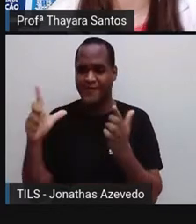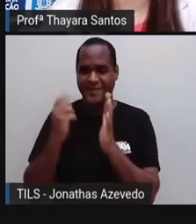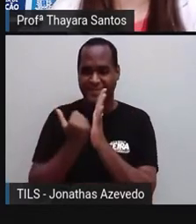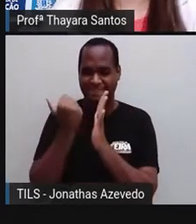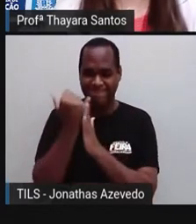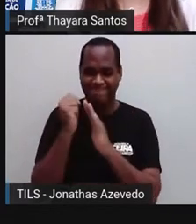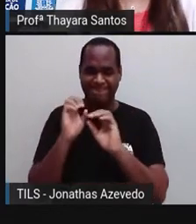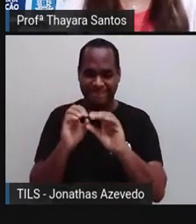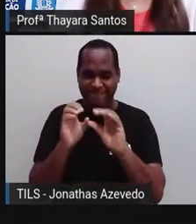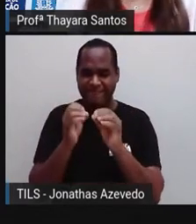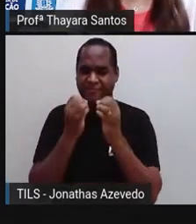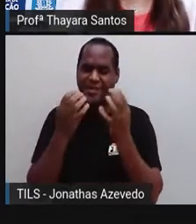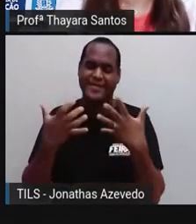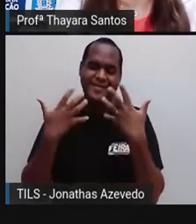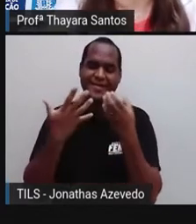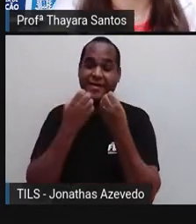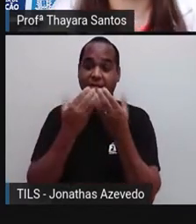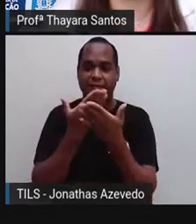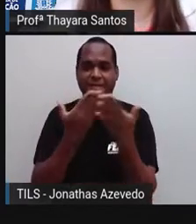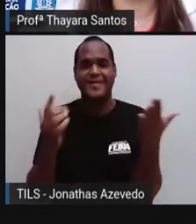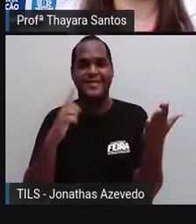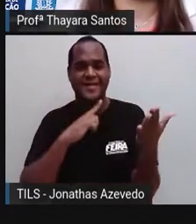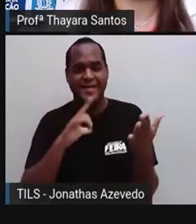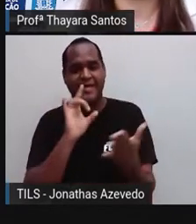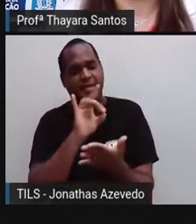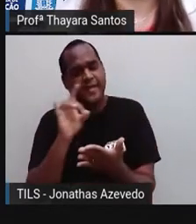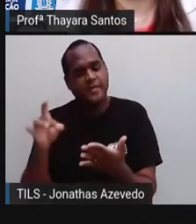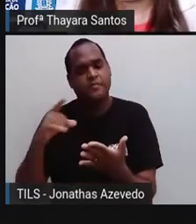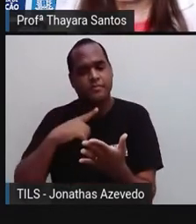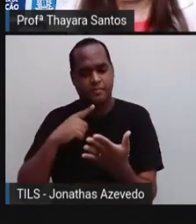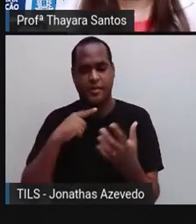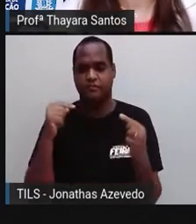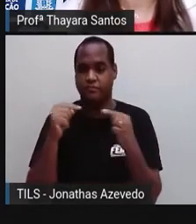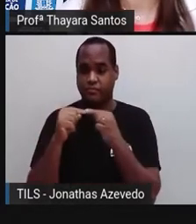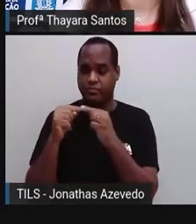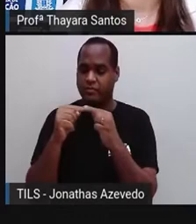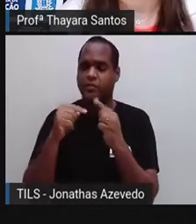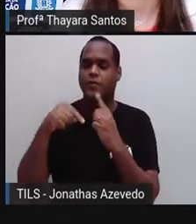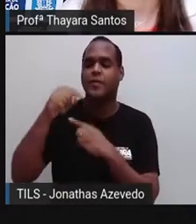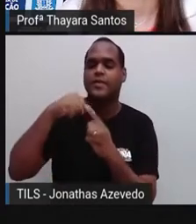aula, porque a gente é uma alegria enorme ter vocês aqui, que bom que vocês estão aqui com a gente.